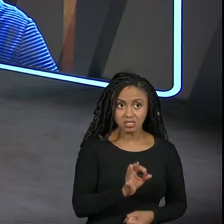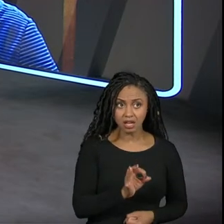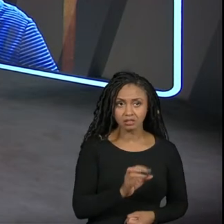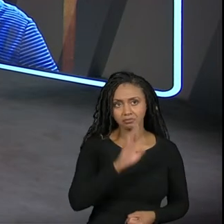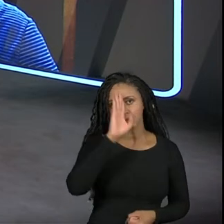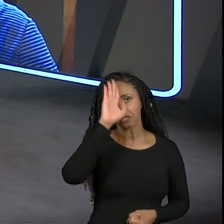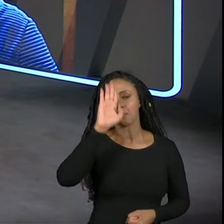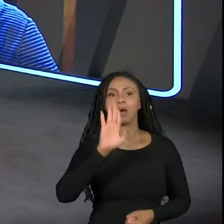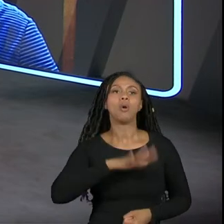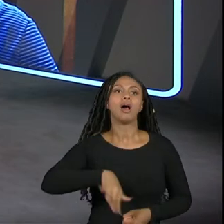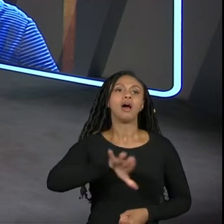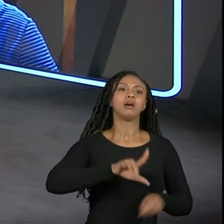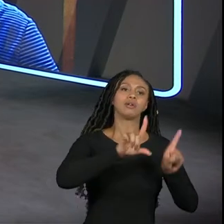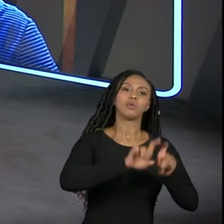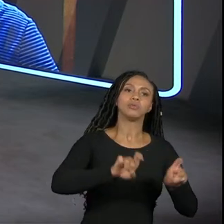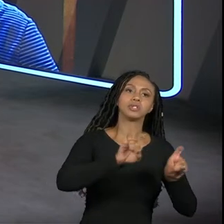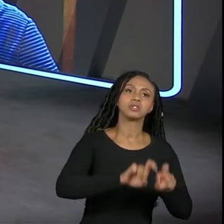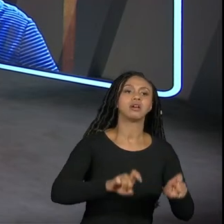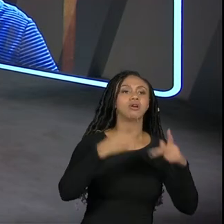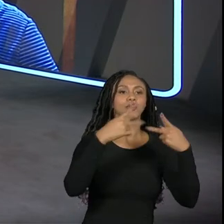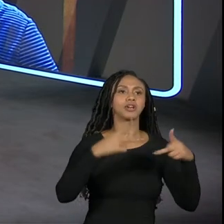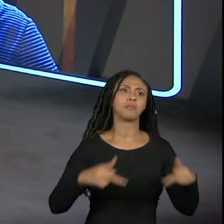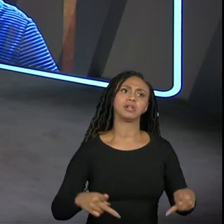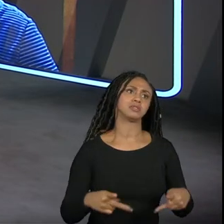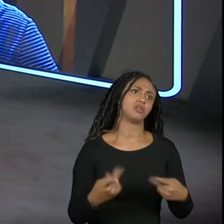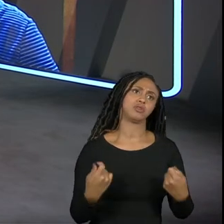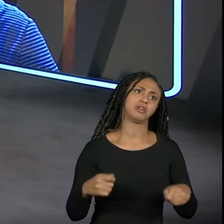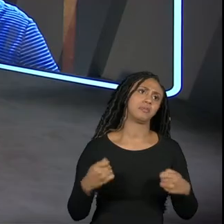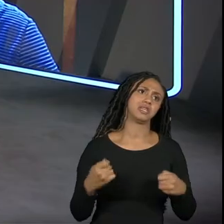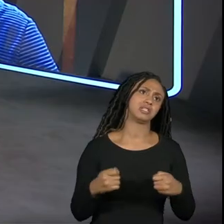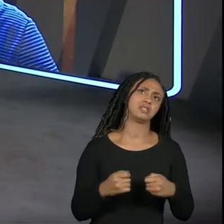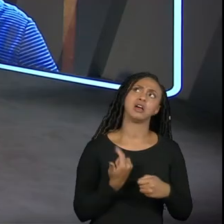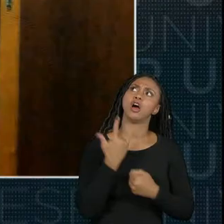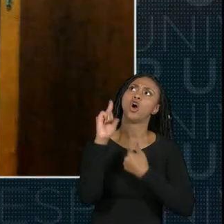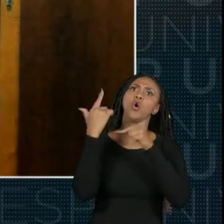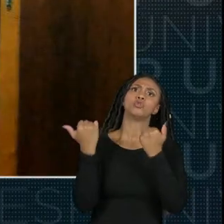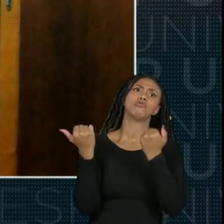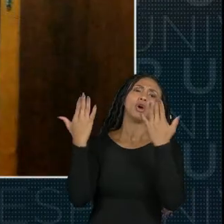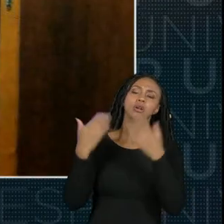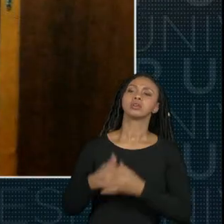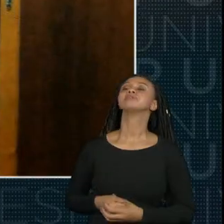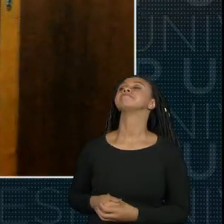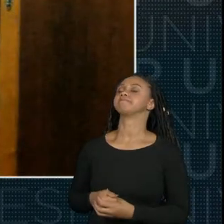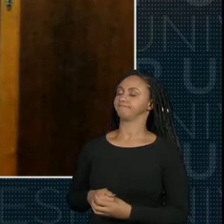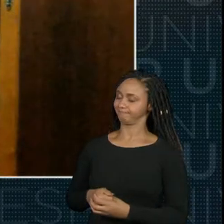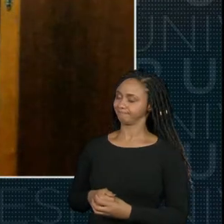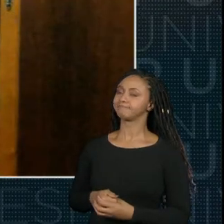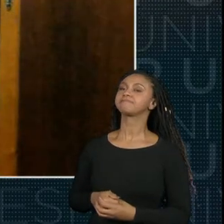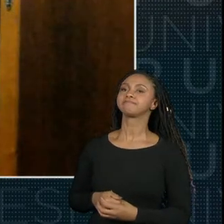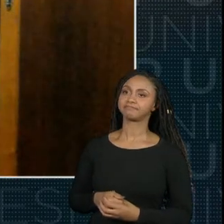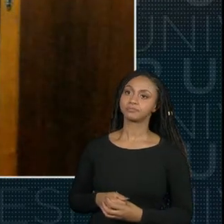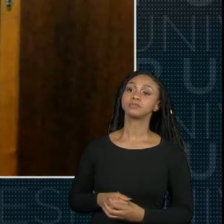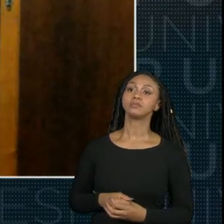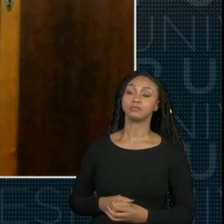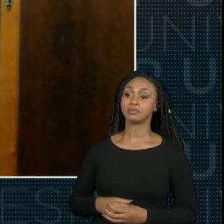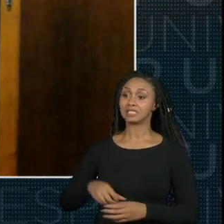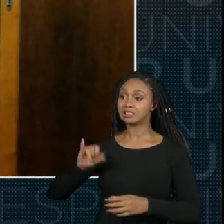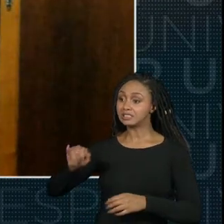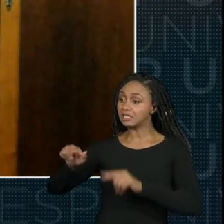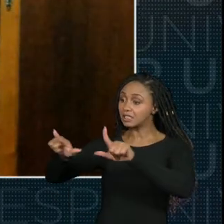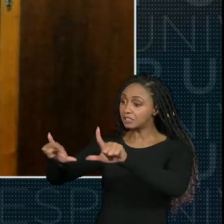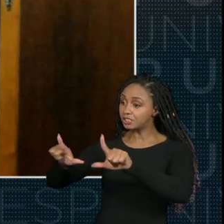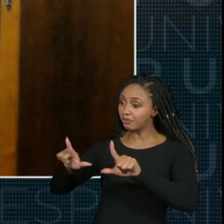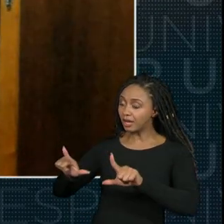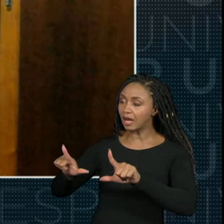programação que vocês devem fazer cursos ao redor do mundo certo exatamente os certificados que seguirem a